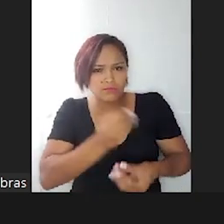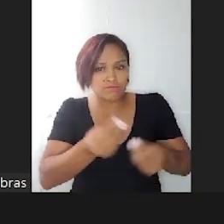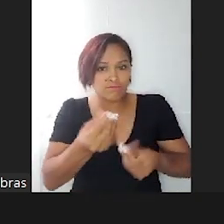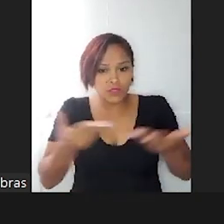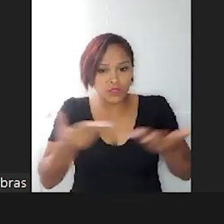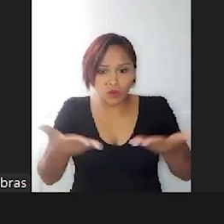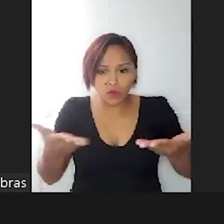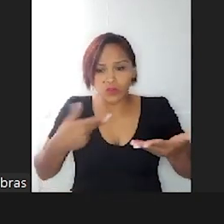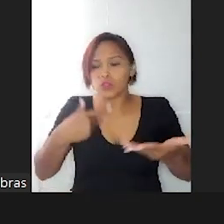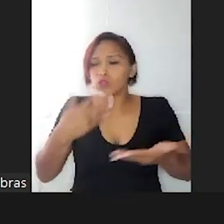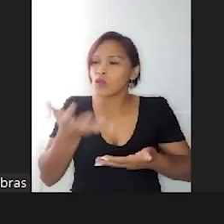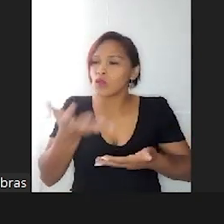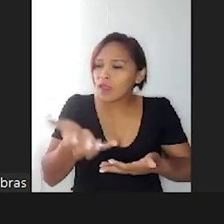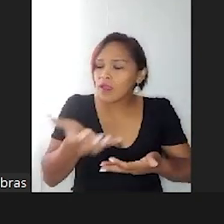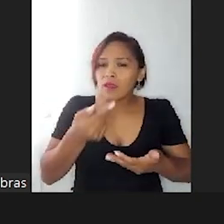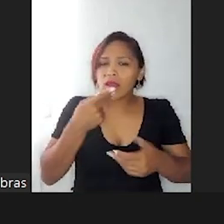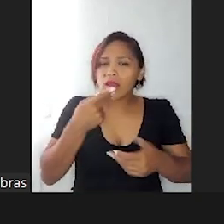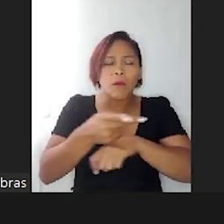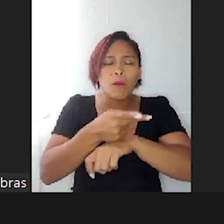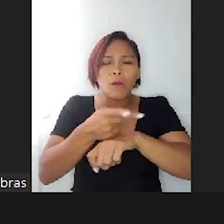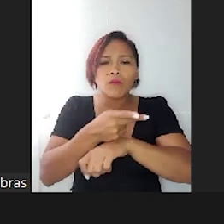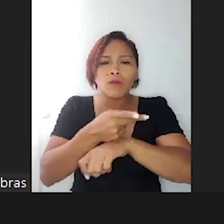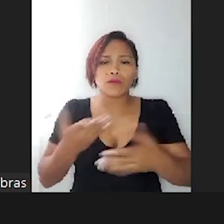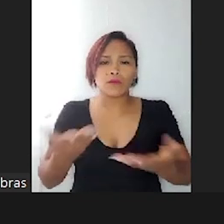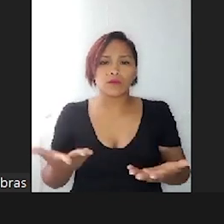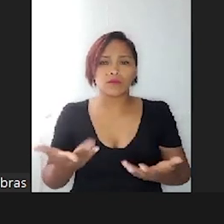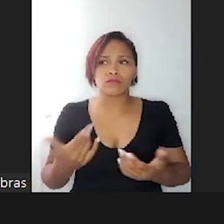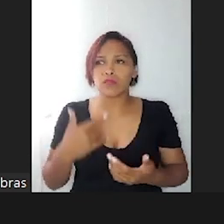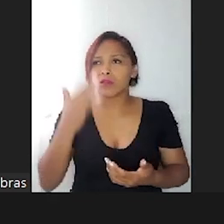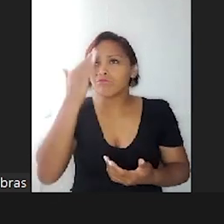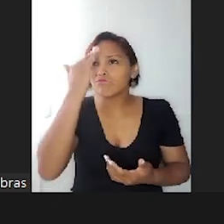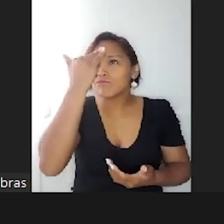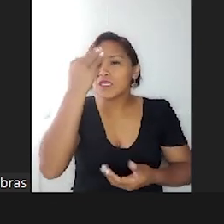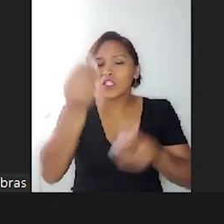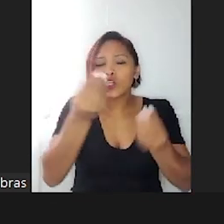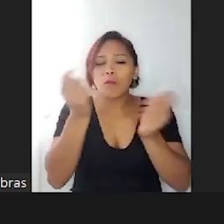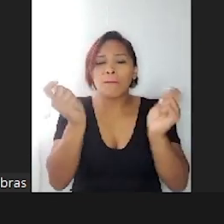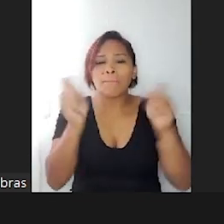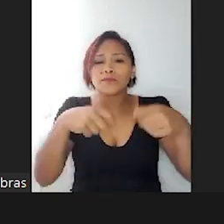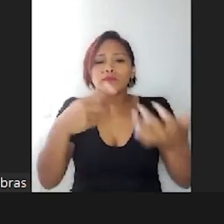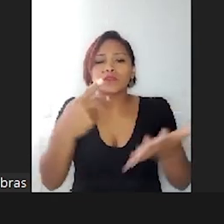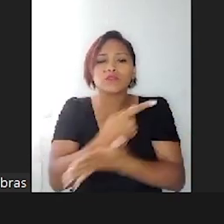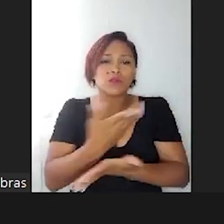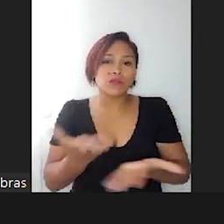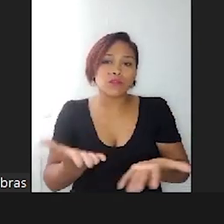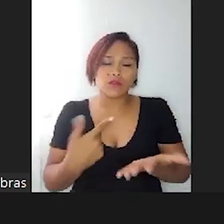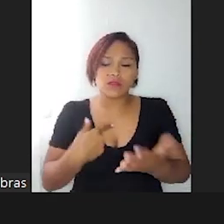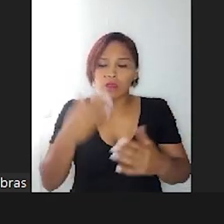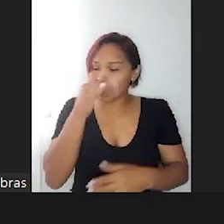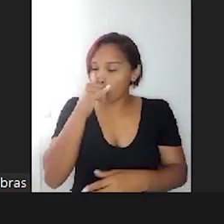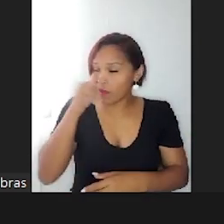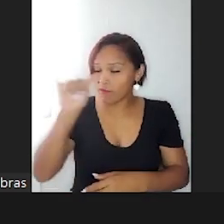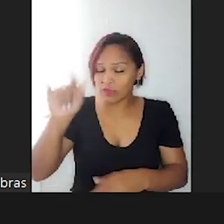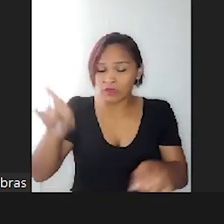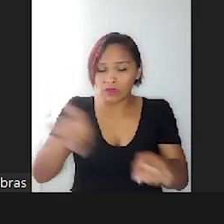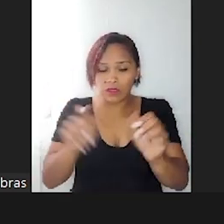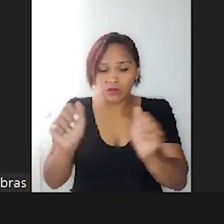algo que eu nem sei se vai acontecer e estou assim rejeitando ele. E ele percebeu.